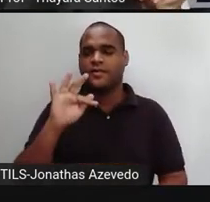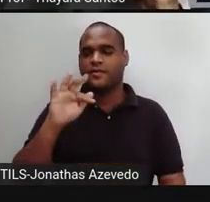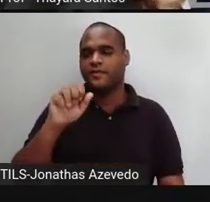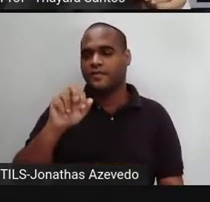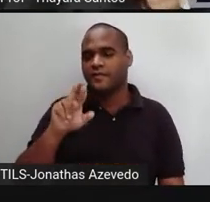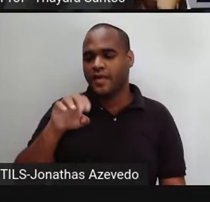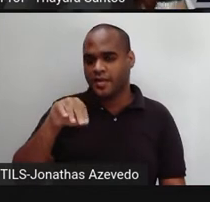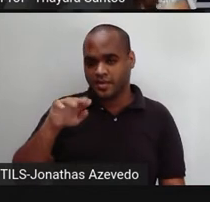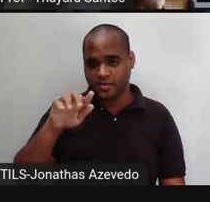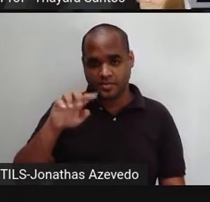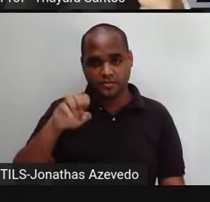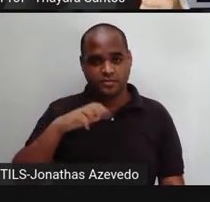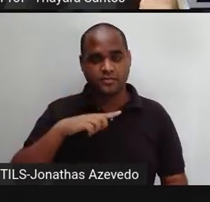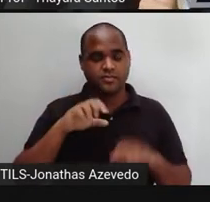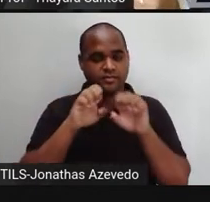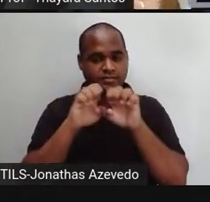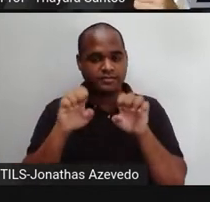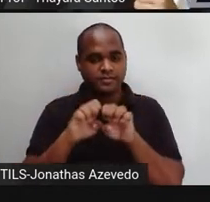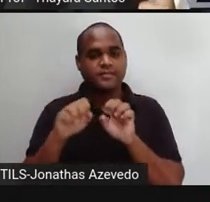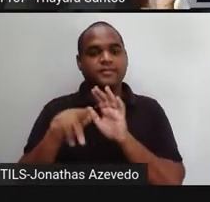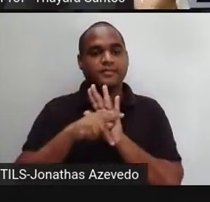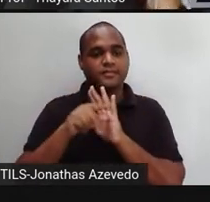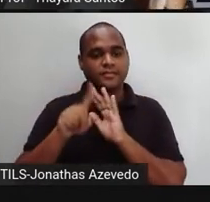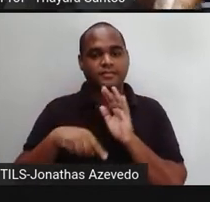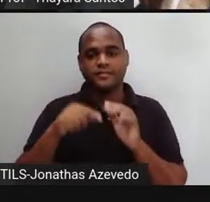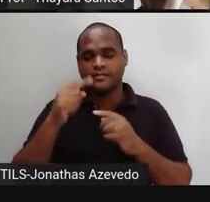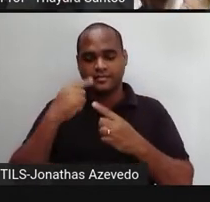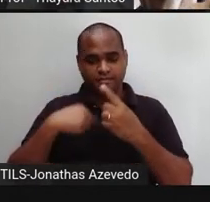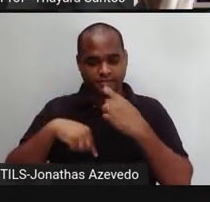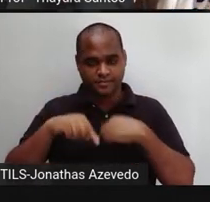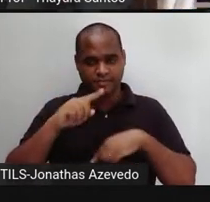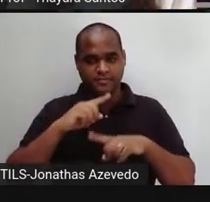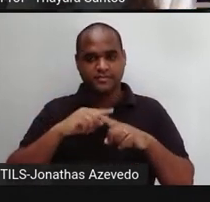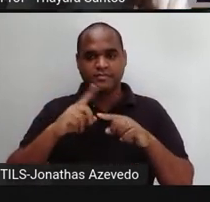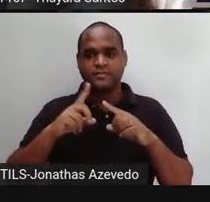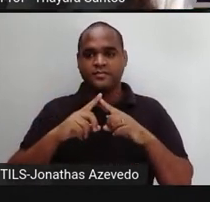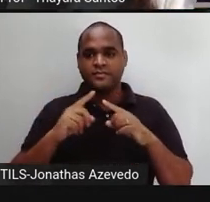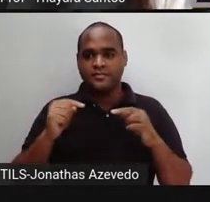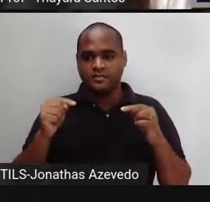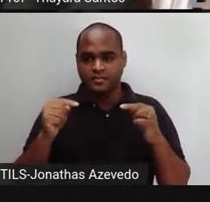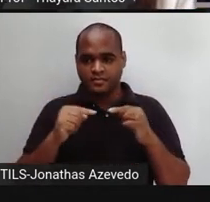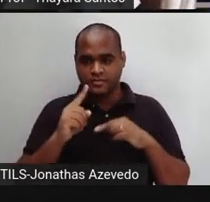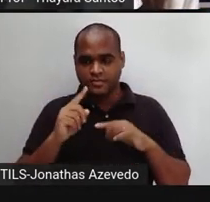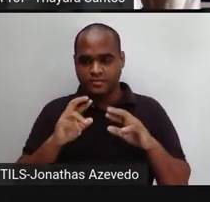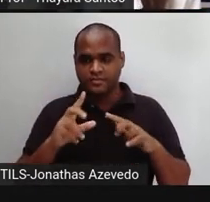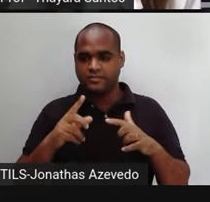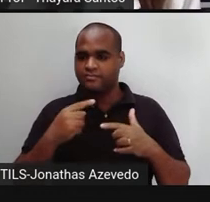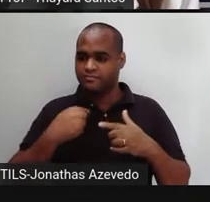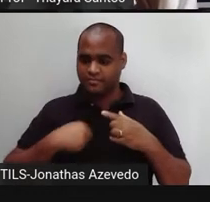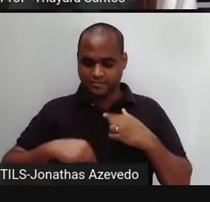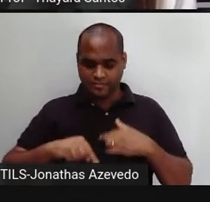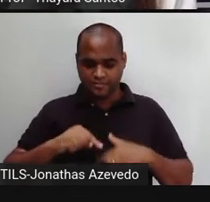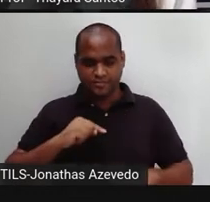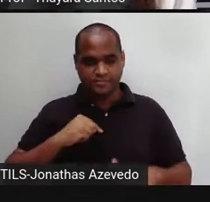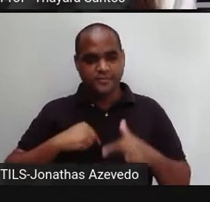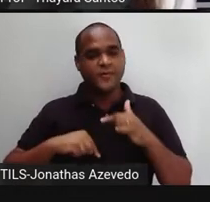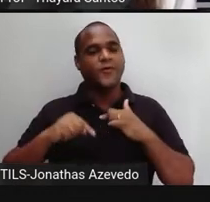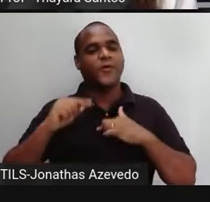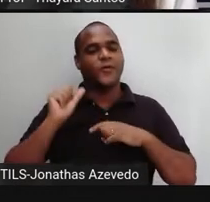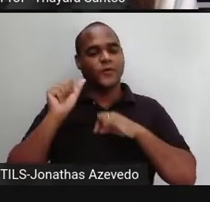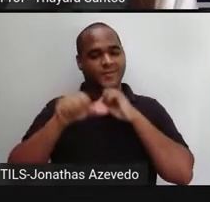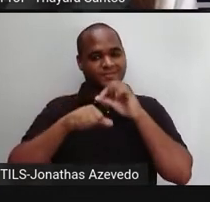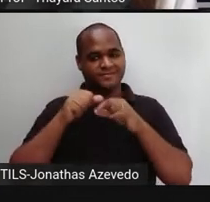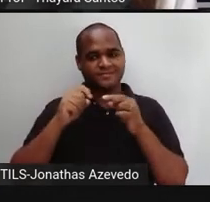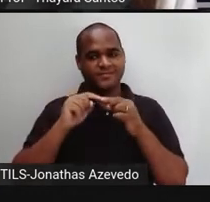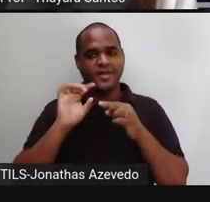faringe é uma estrutura que ela tanto participa do sistema respiratório quanto do sistema digestório. Já a laringe não, ela só está aqui no sistema respiratório.